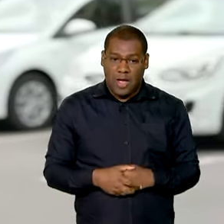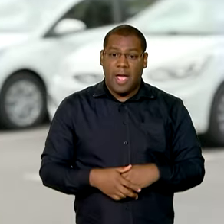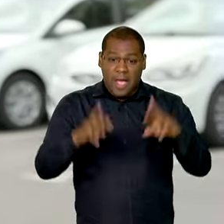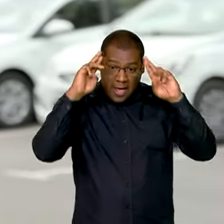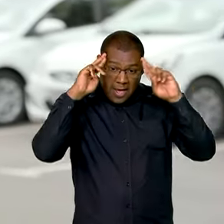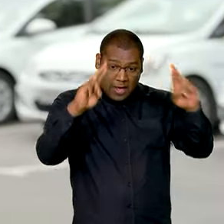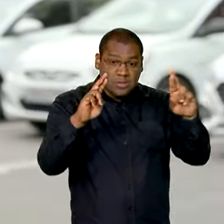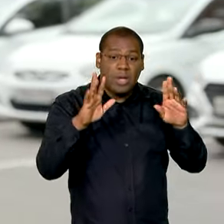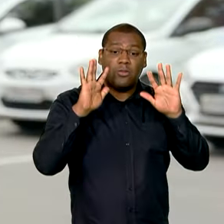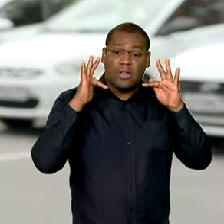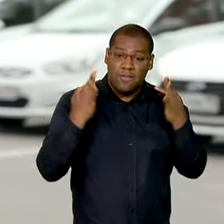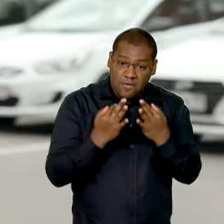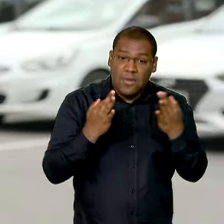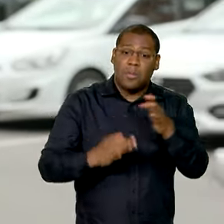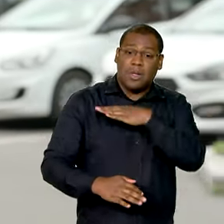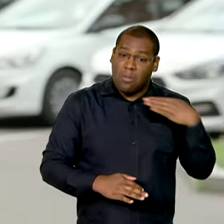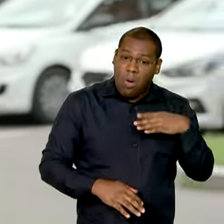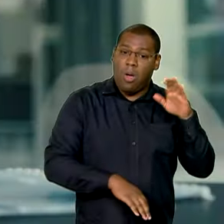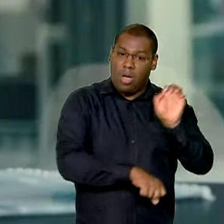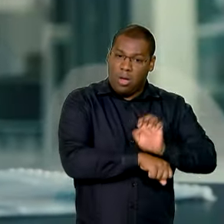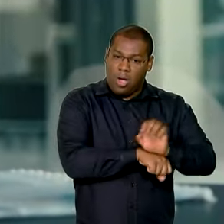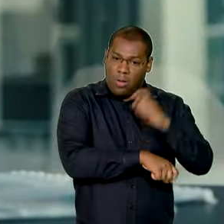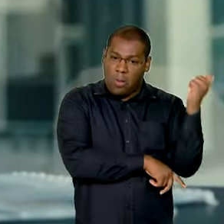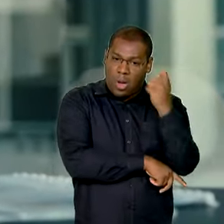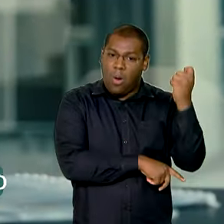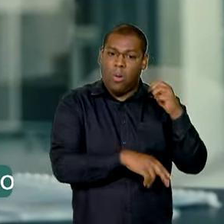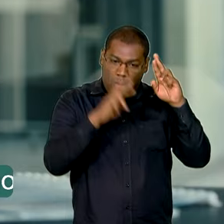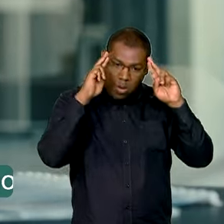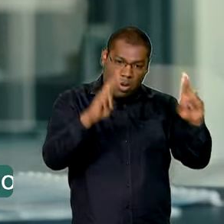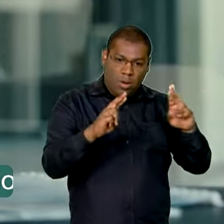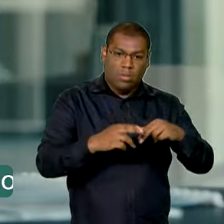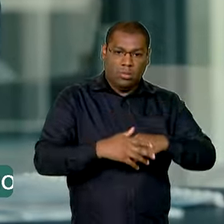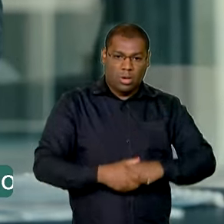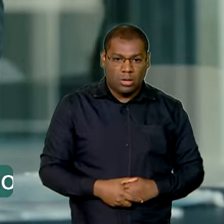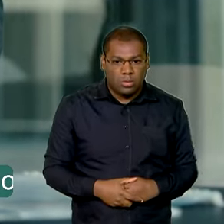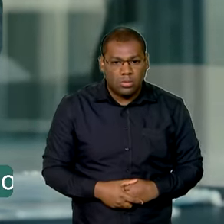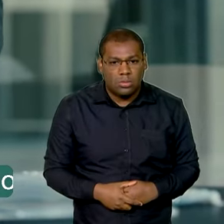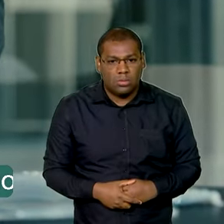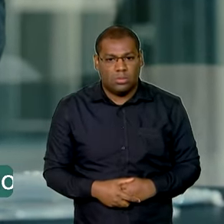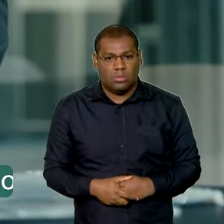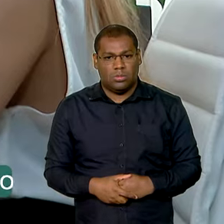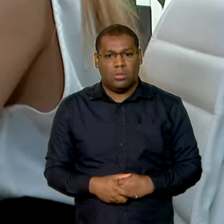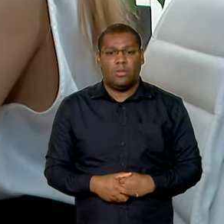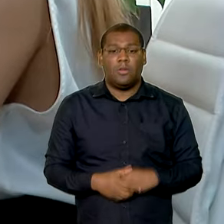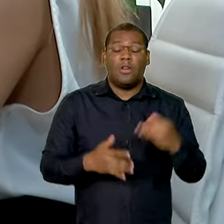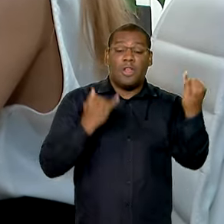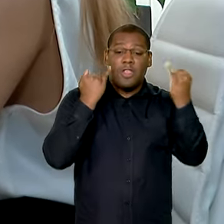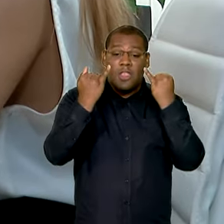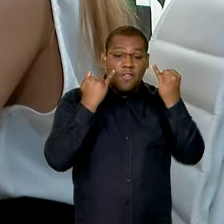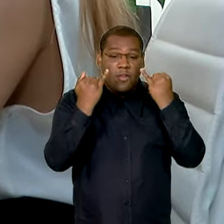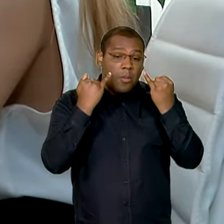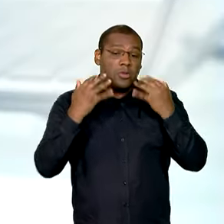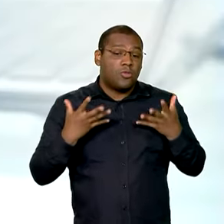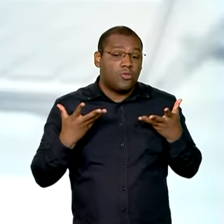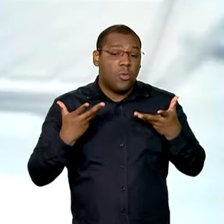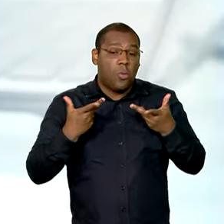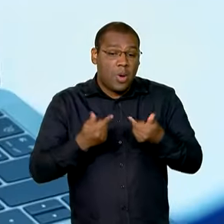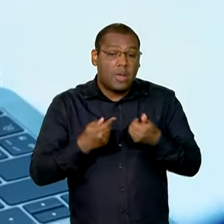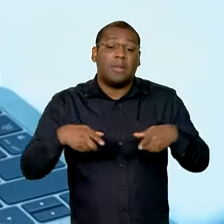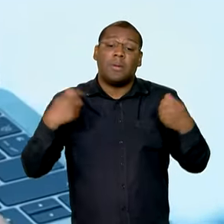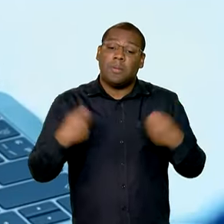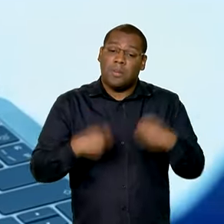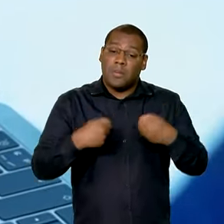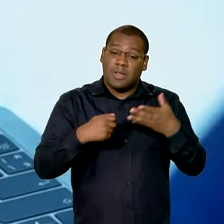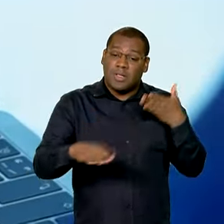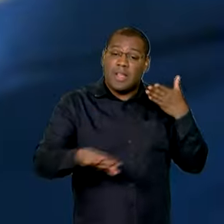Então não caia nessa a dica para ter notícia de qualidade é buscar sempre acessar fontes de